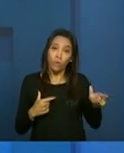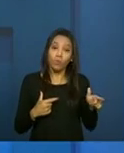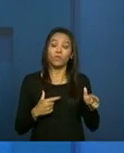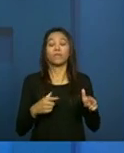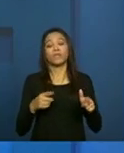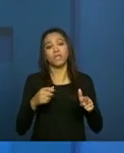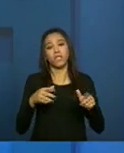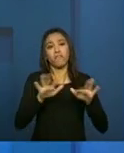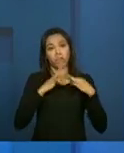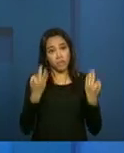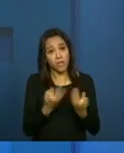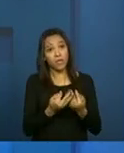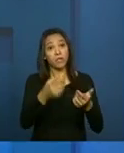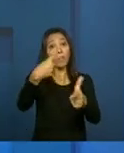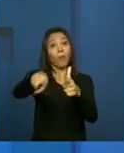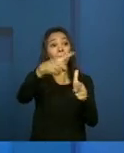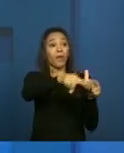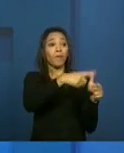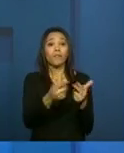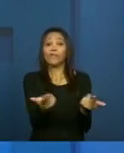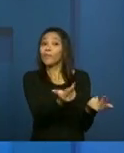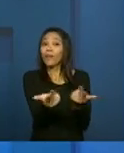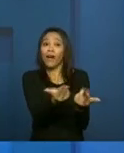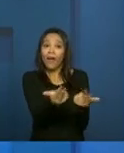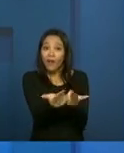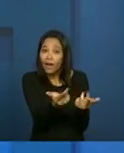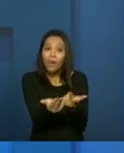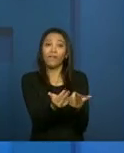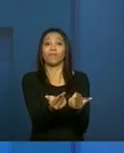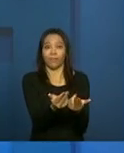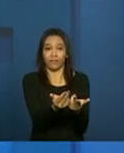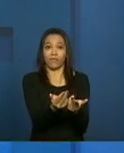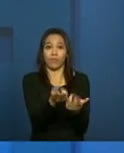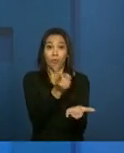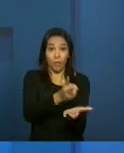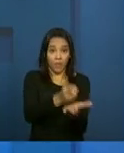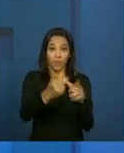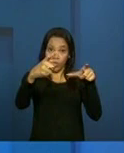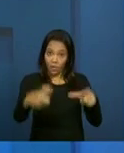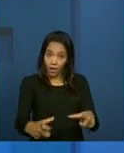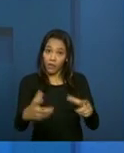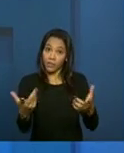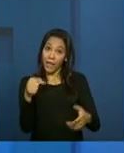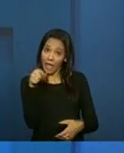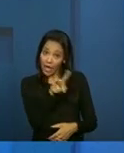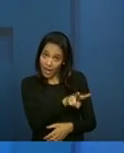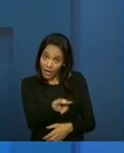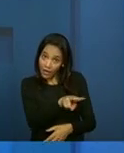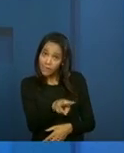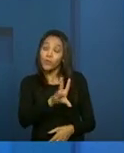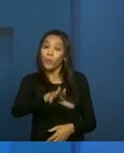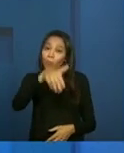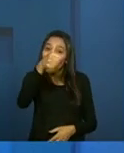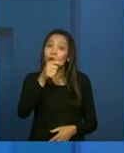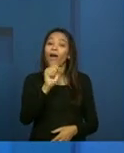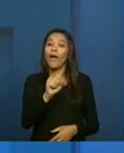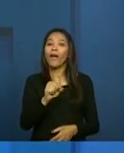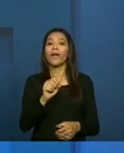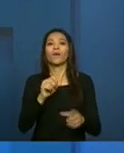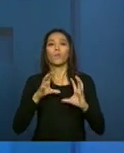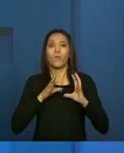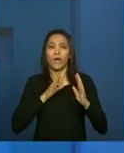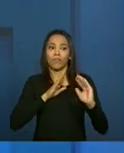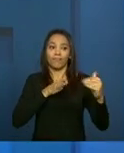famílias compartilham problemas e situações comuns no território. Então, para esses casos, o mais adequado é que se faça um